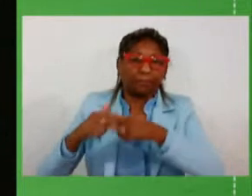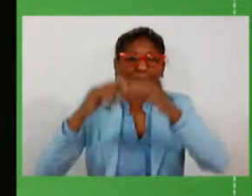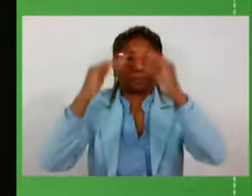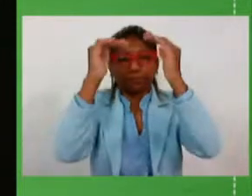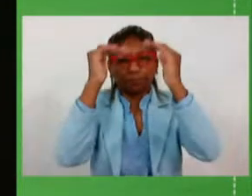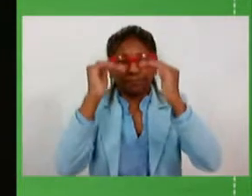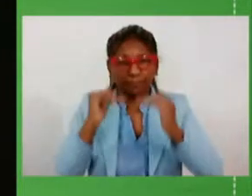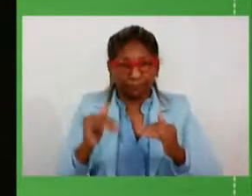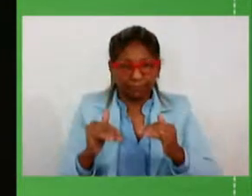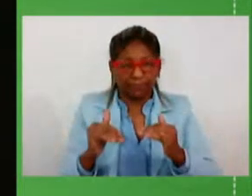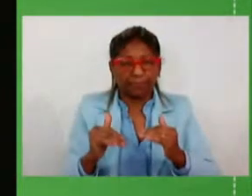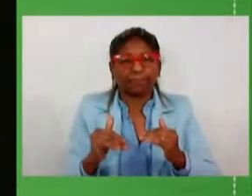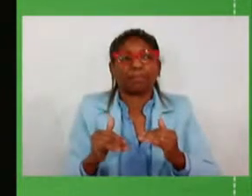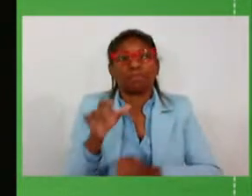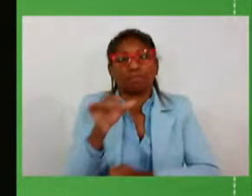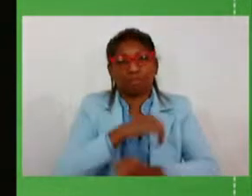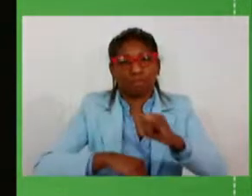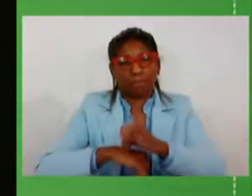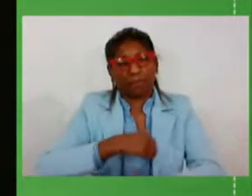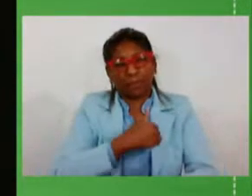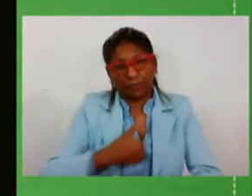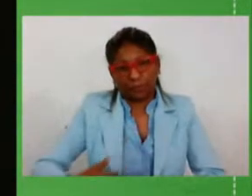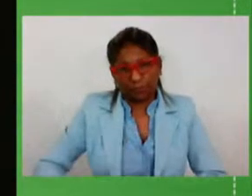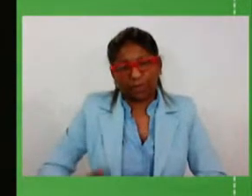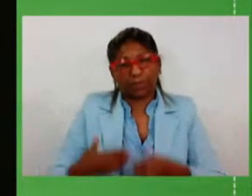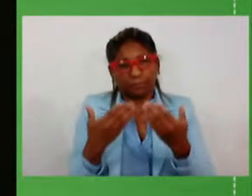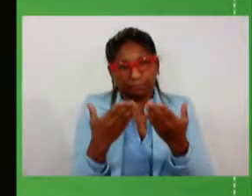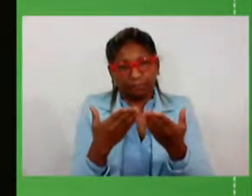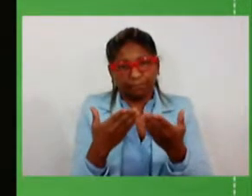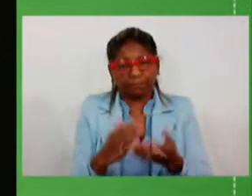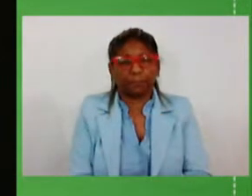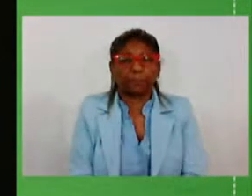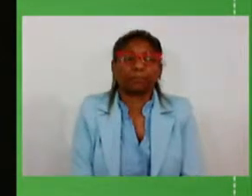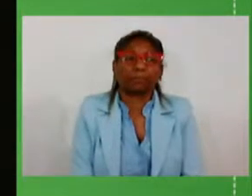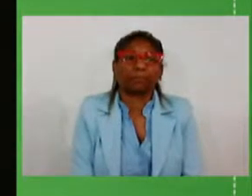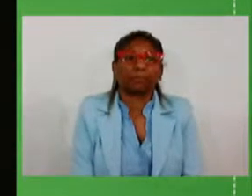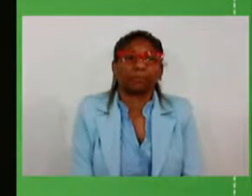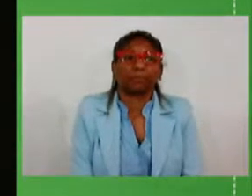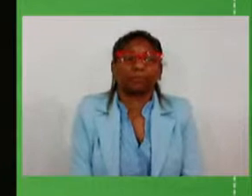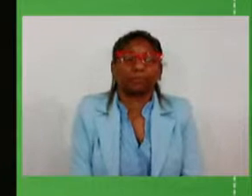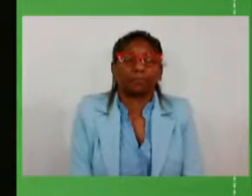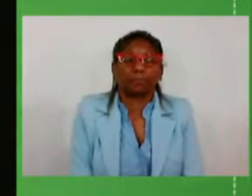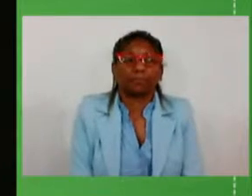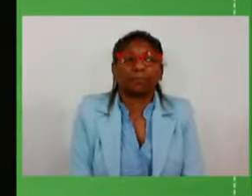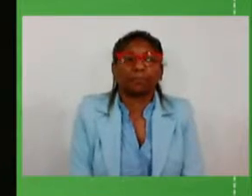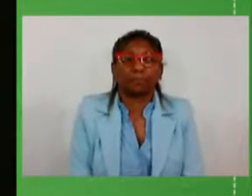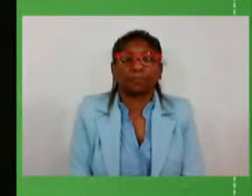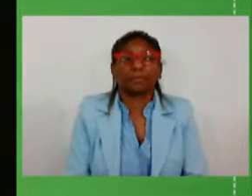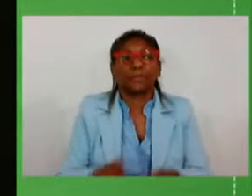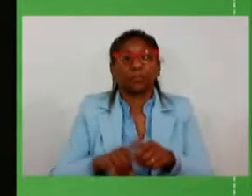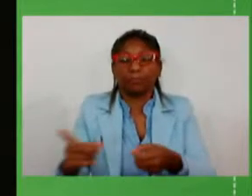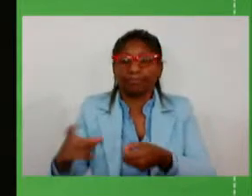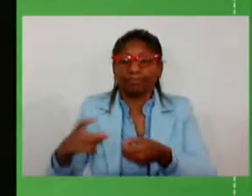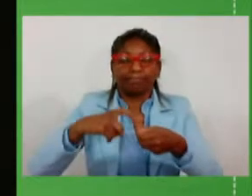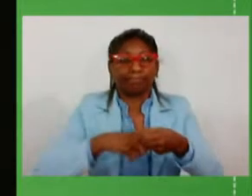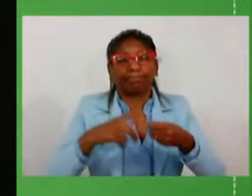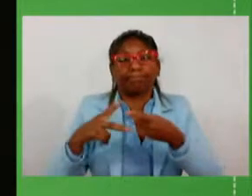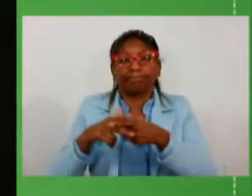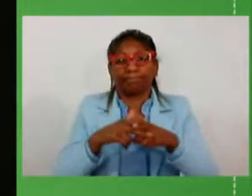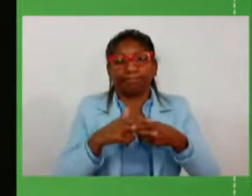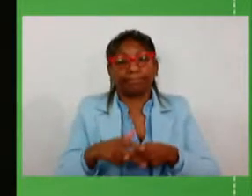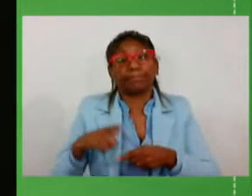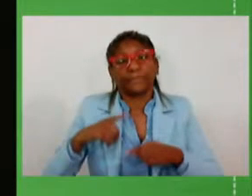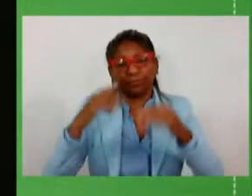aqui a lista de todas as rodovias e os trechos aí previstos de recuperação nesse